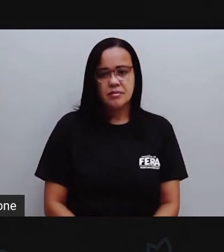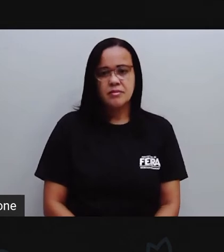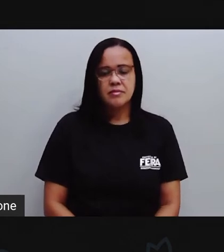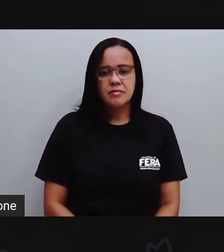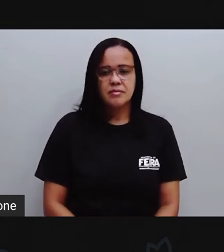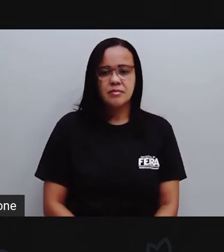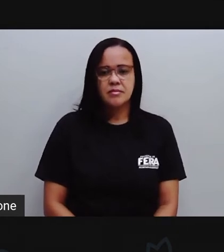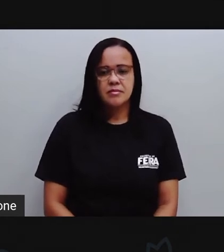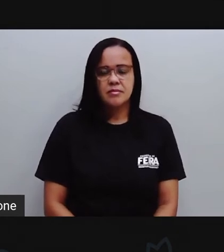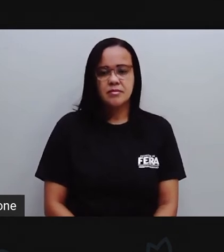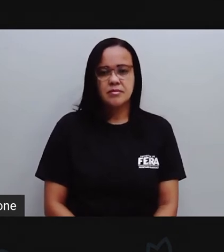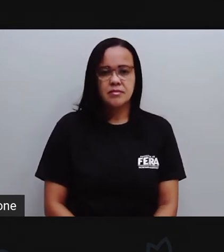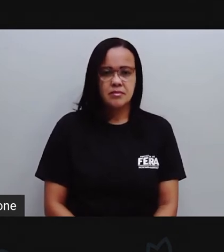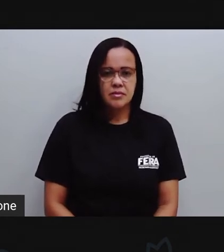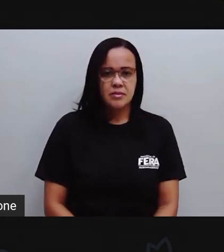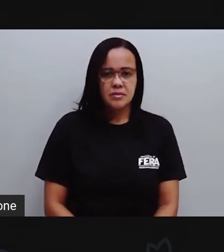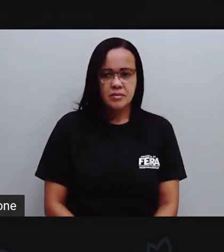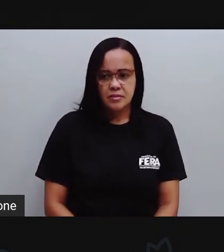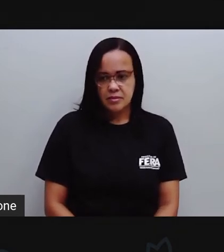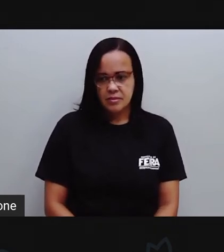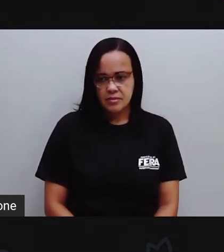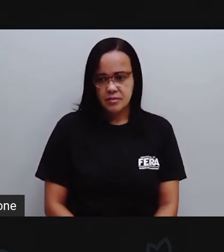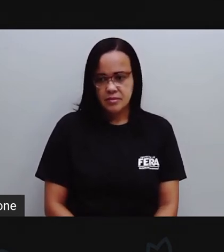Deixa eu compartilhar aqui com vocês, até.